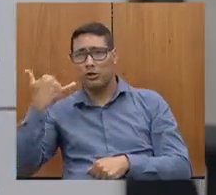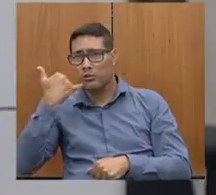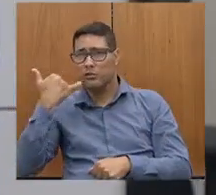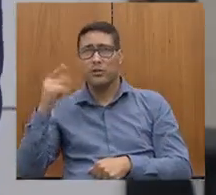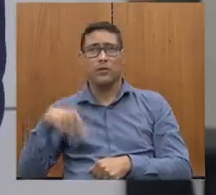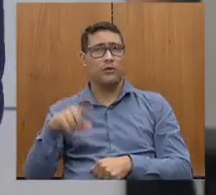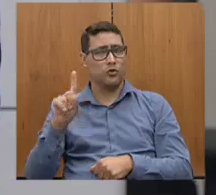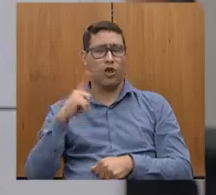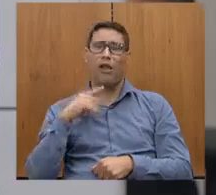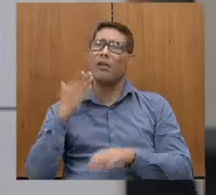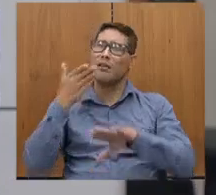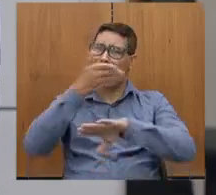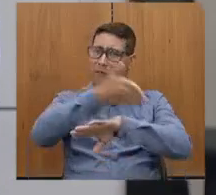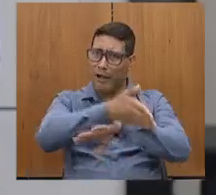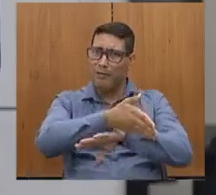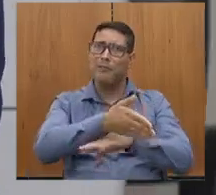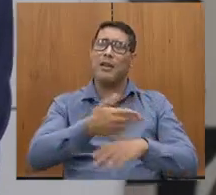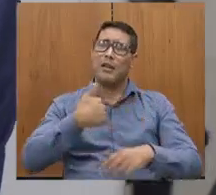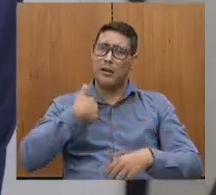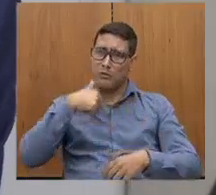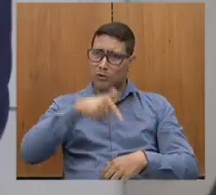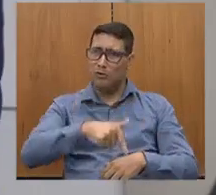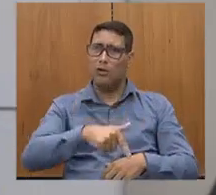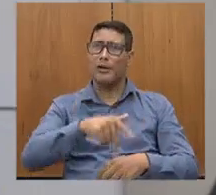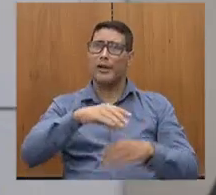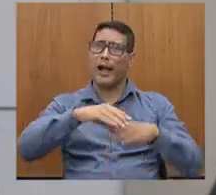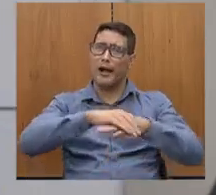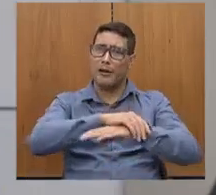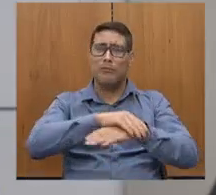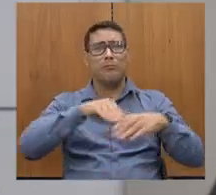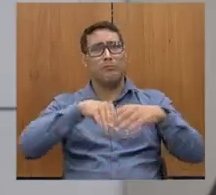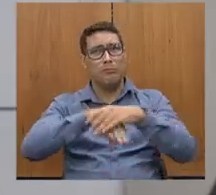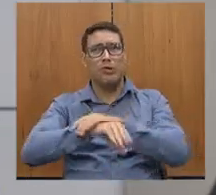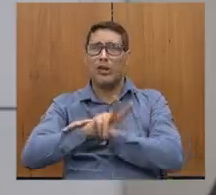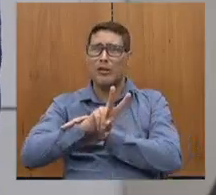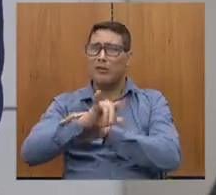vai para o campo, põe a butina e vai para o barro, vai para a poesia,